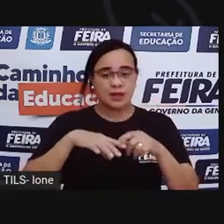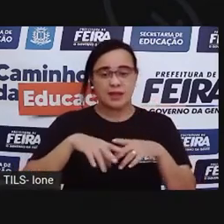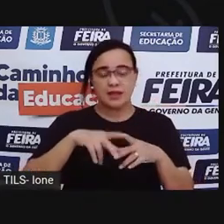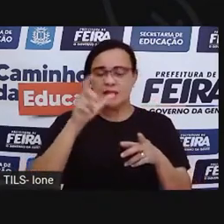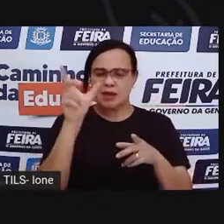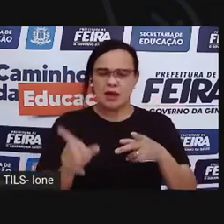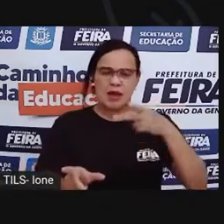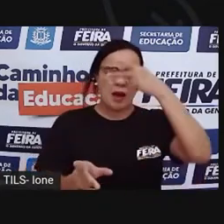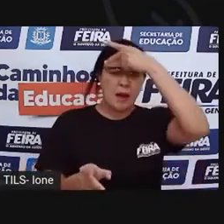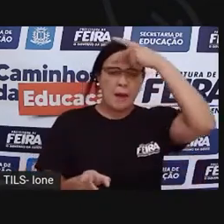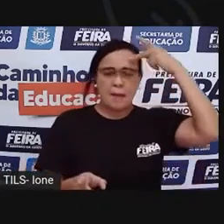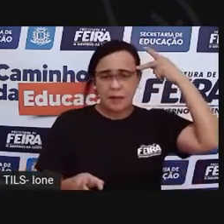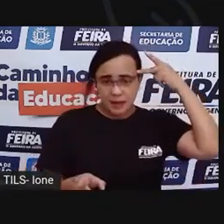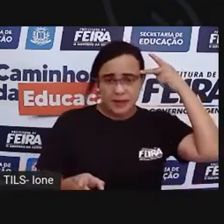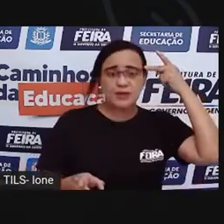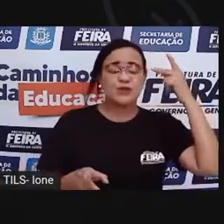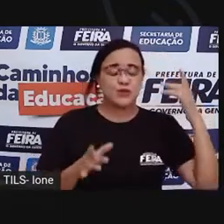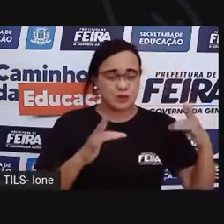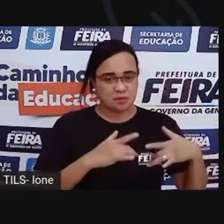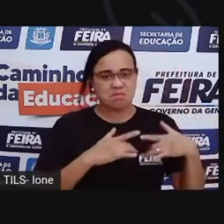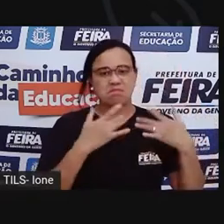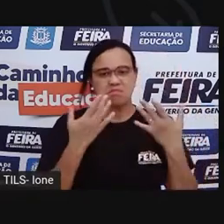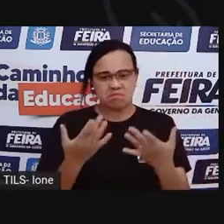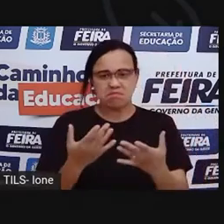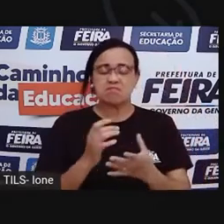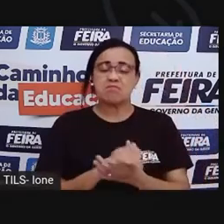Virgínia. Ó, é uma dedicatória.